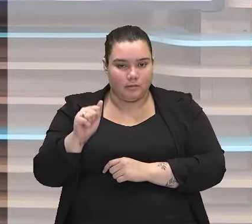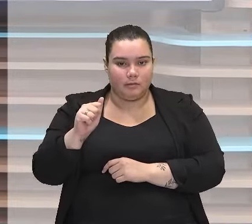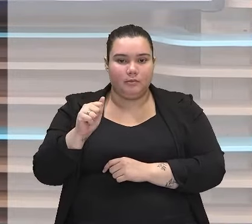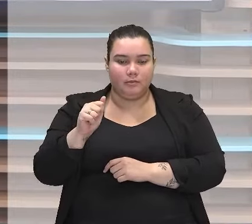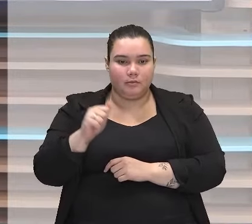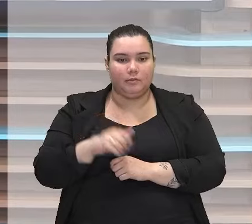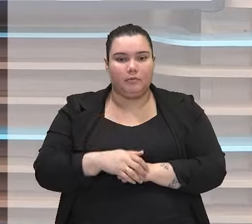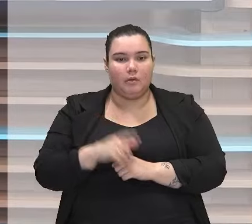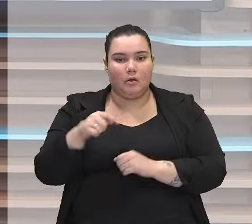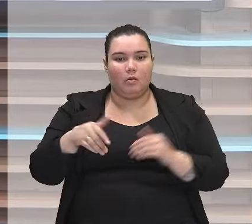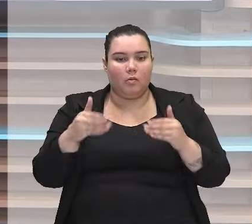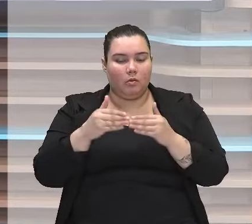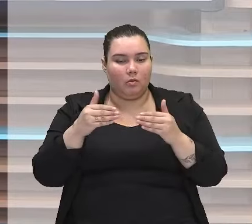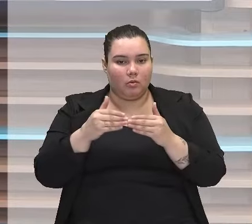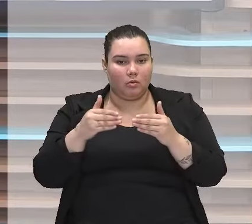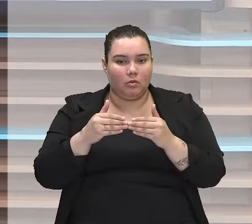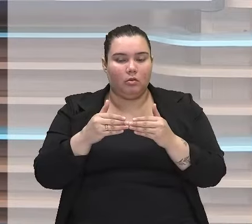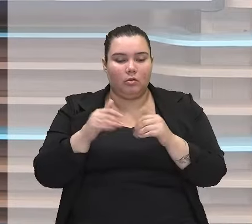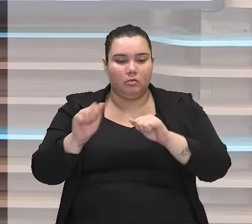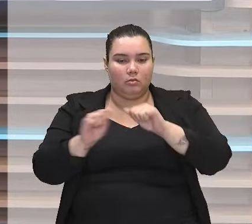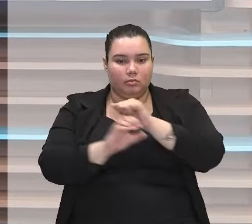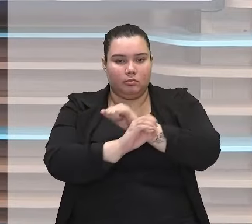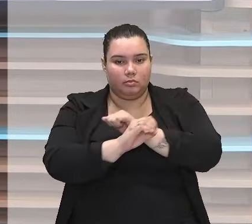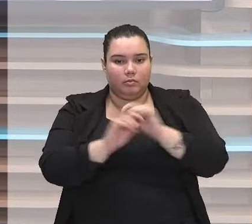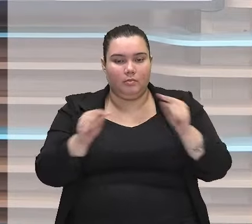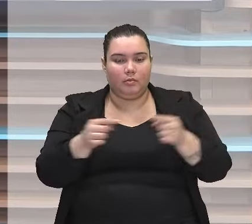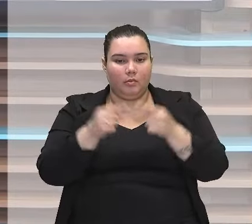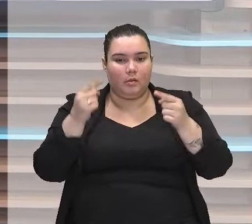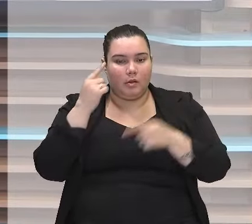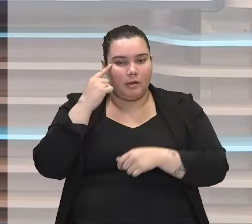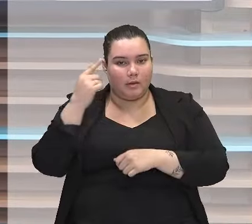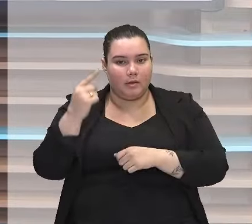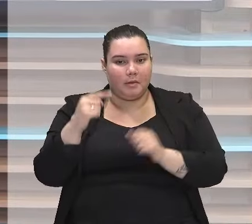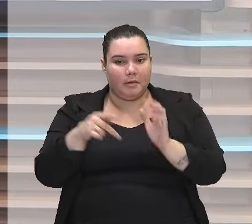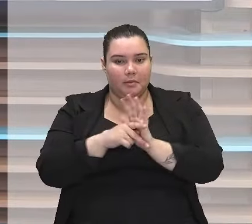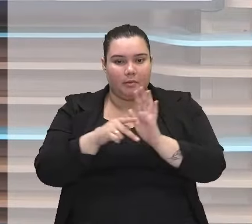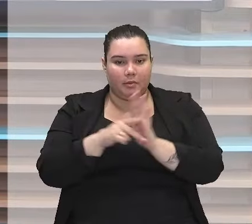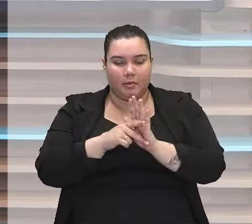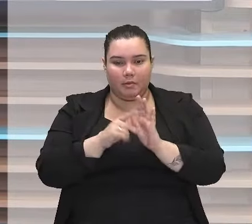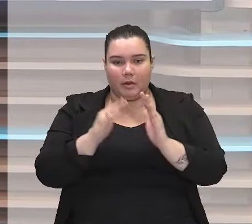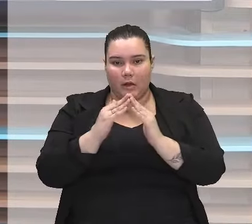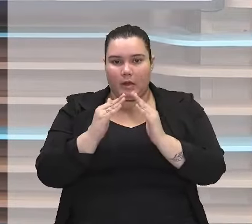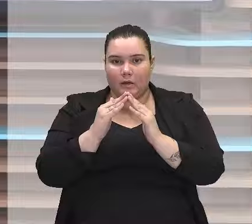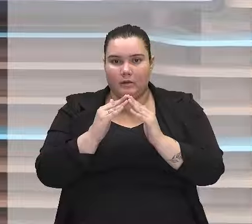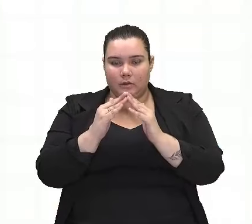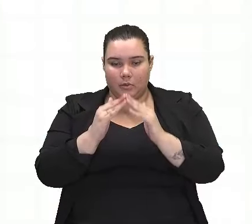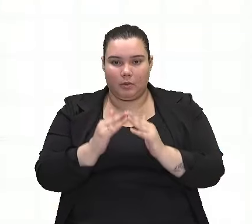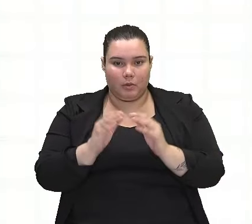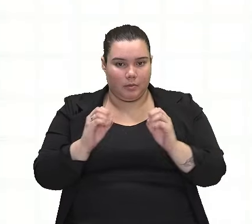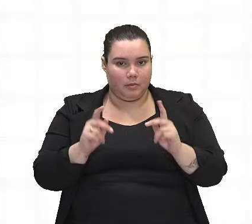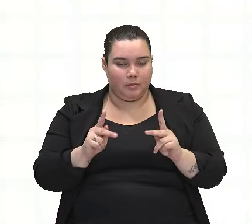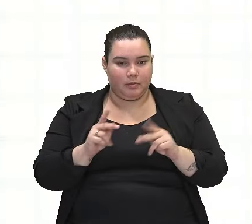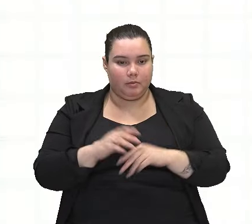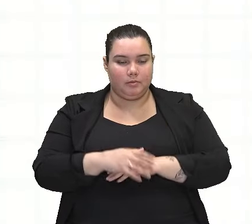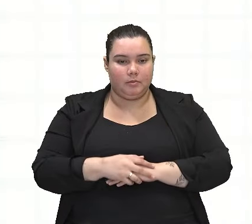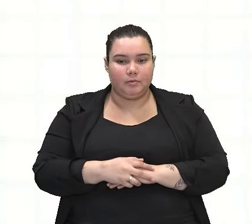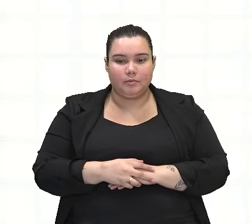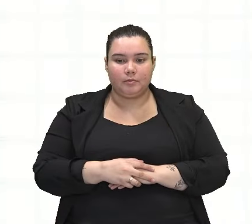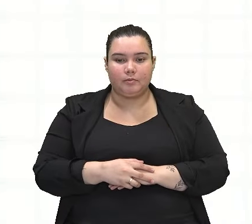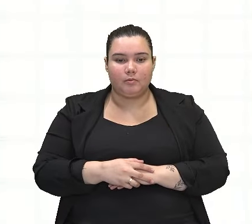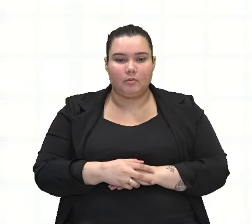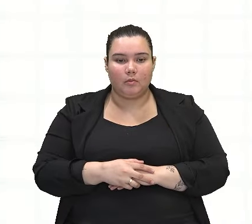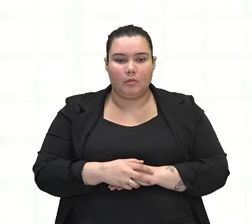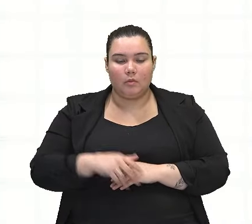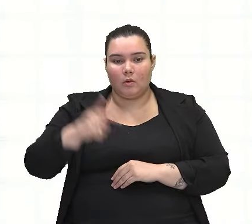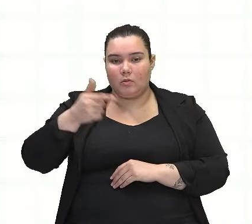Eu estou concordando o artigo com a ideia do condomínio. Ok? Outro exemplo aqui, nosso segundo exemplo